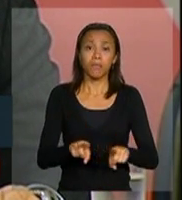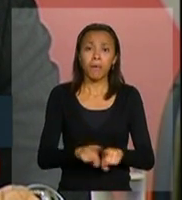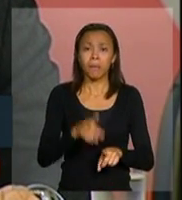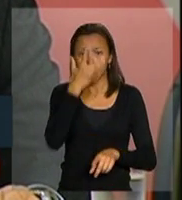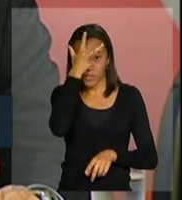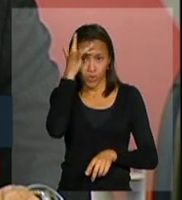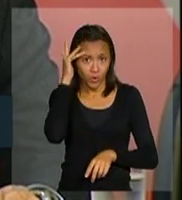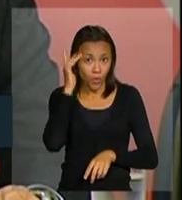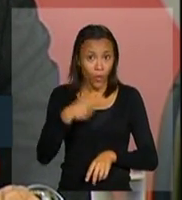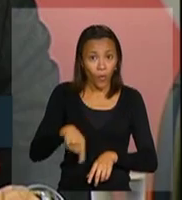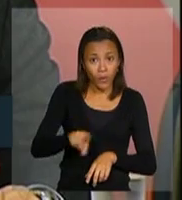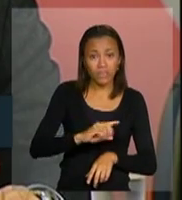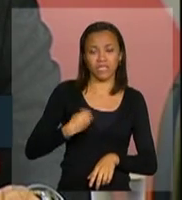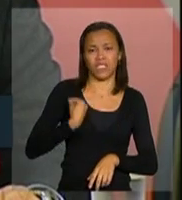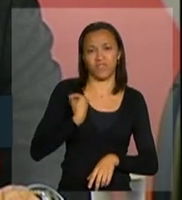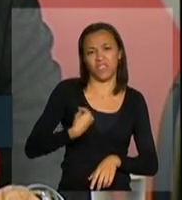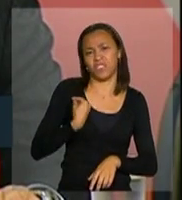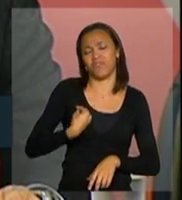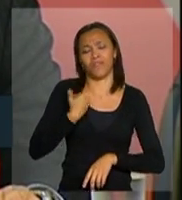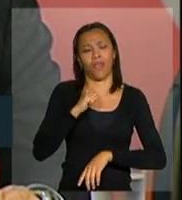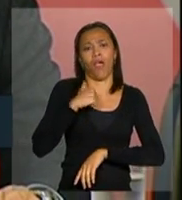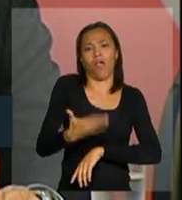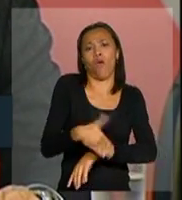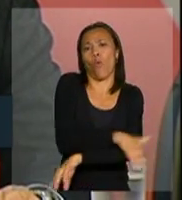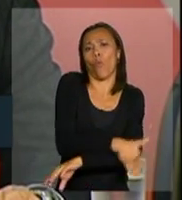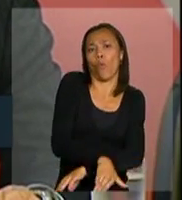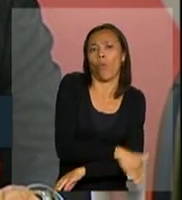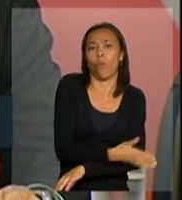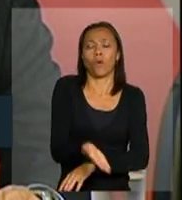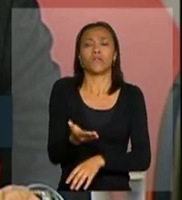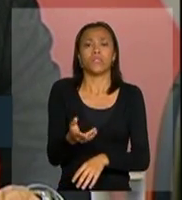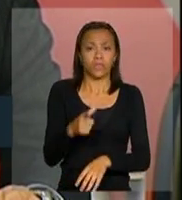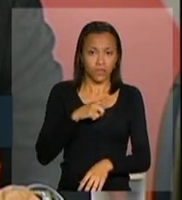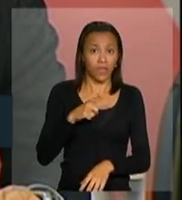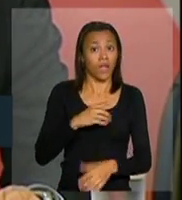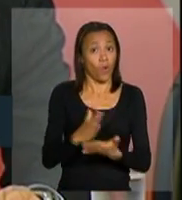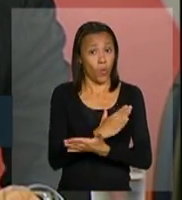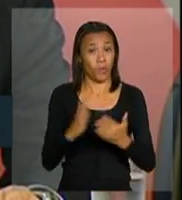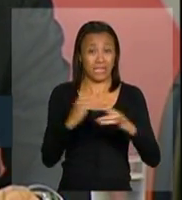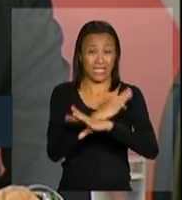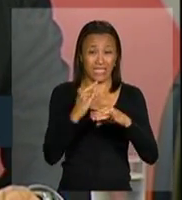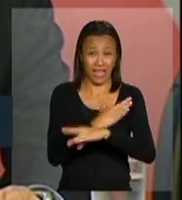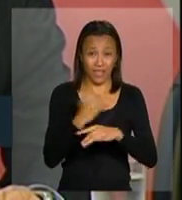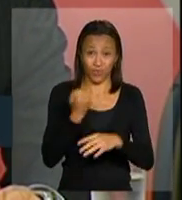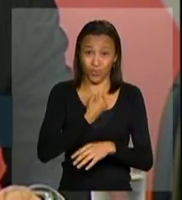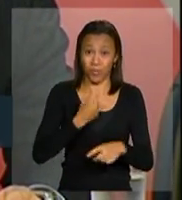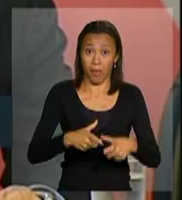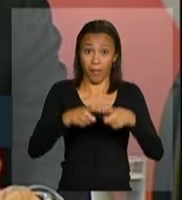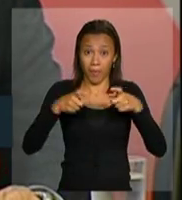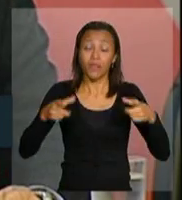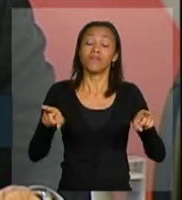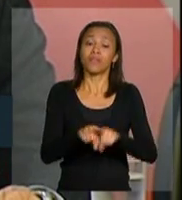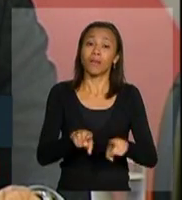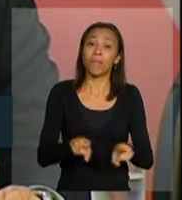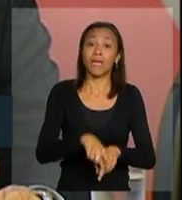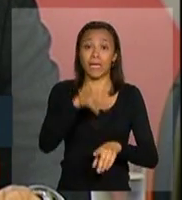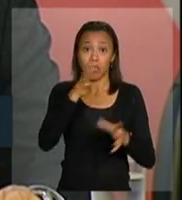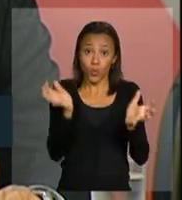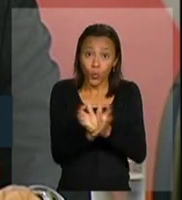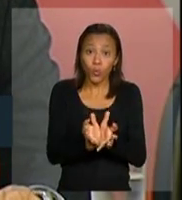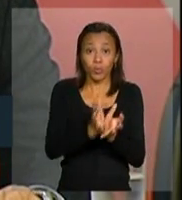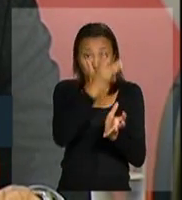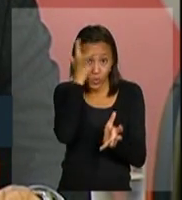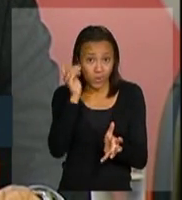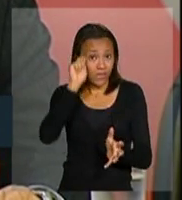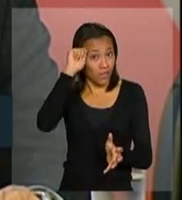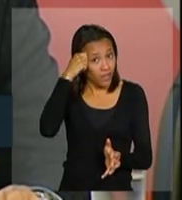populações que vivem, moradores de rua, em algumas dessas cidades tem uma prevalência maior, população negra, em algumas delas são dados